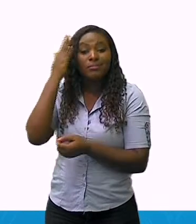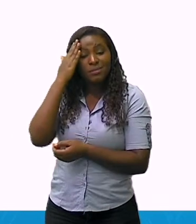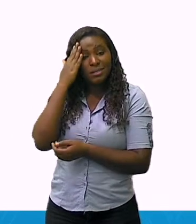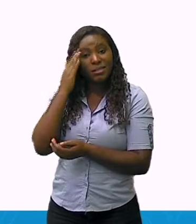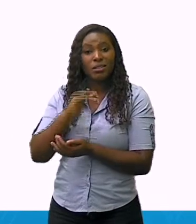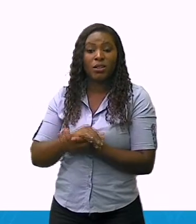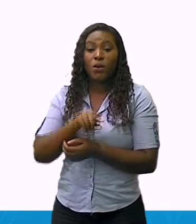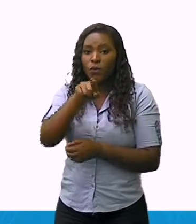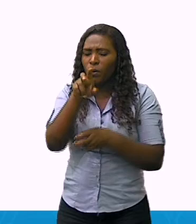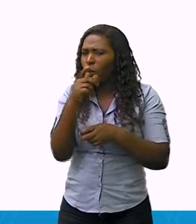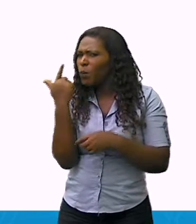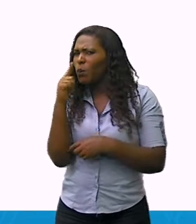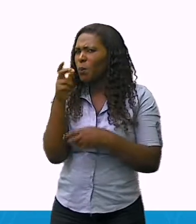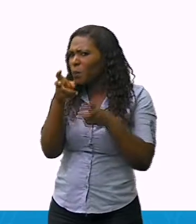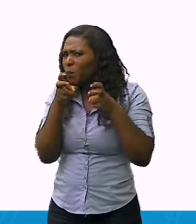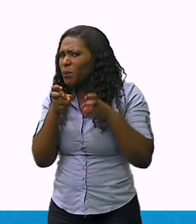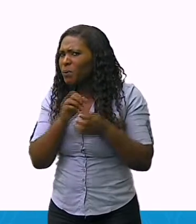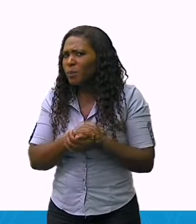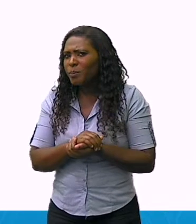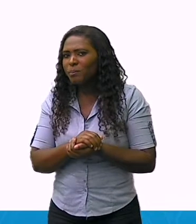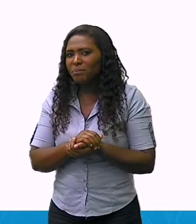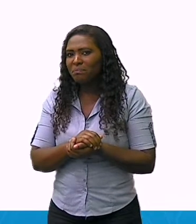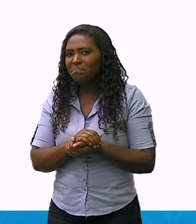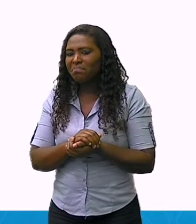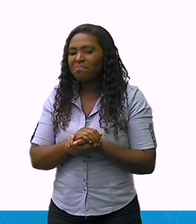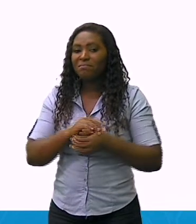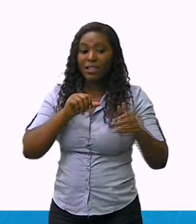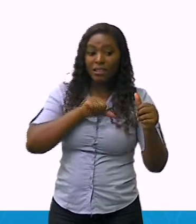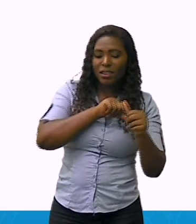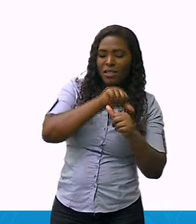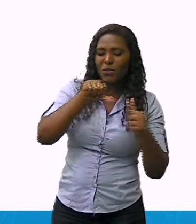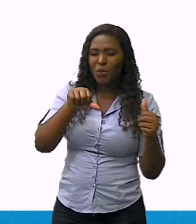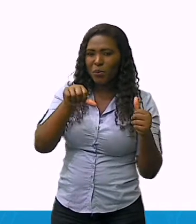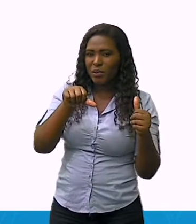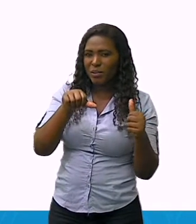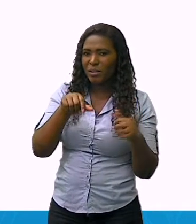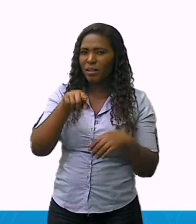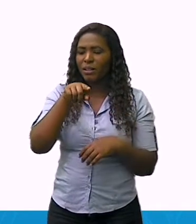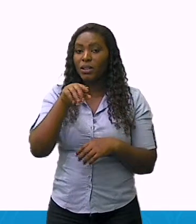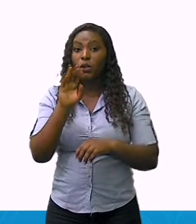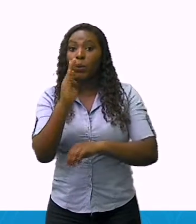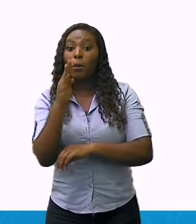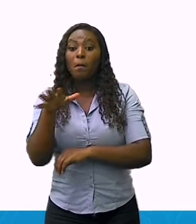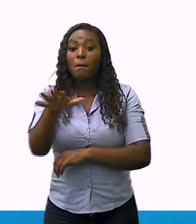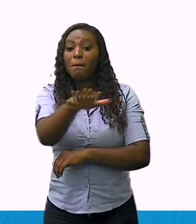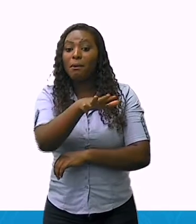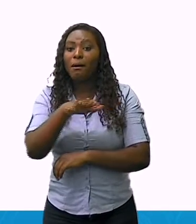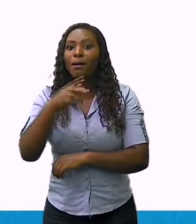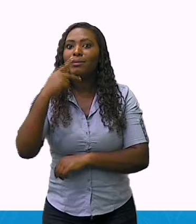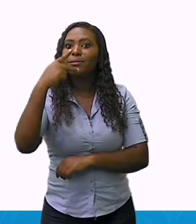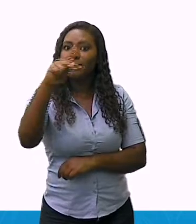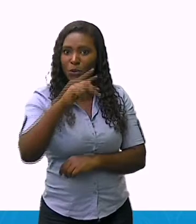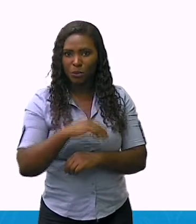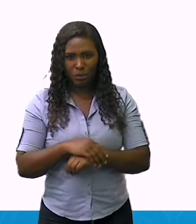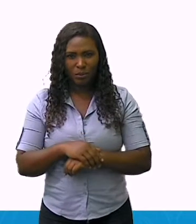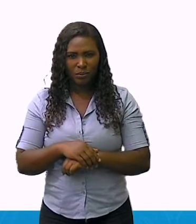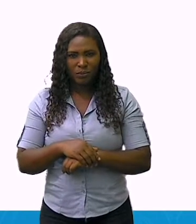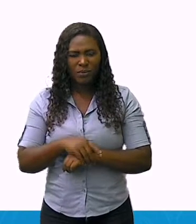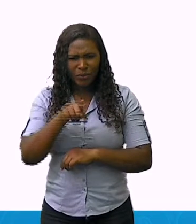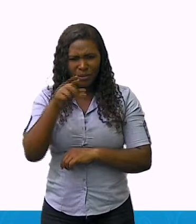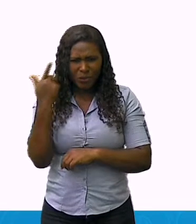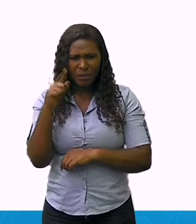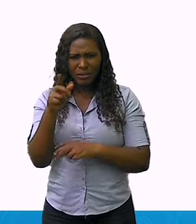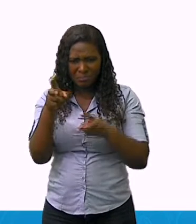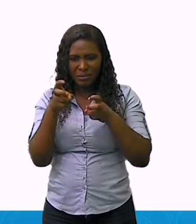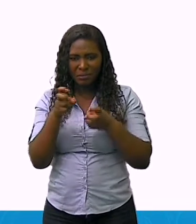estes tipos de transformações na paisagem aí do seu bairro? Uma das maneiras de